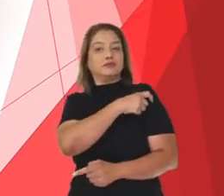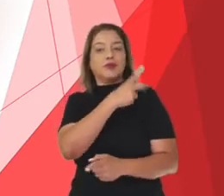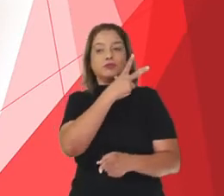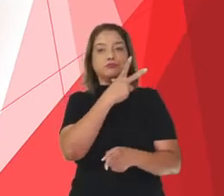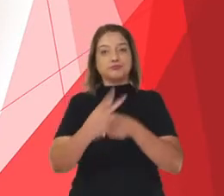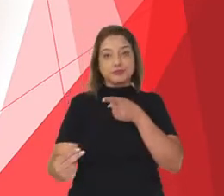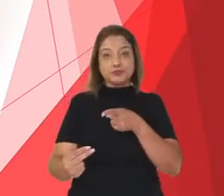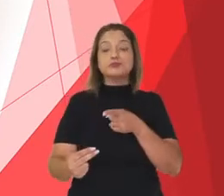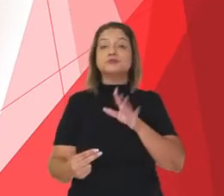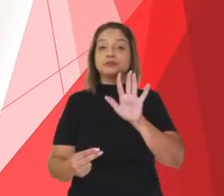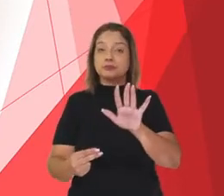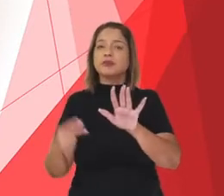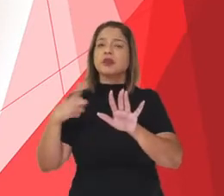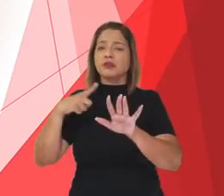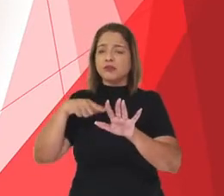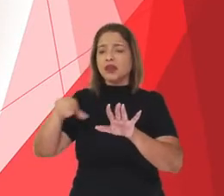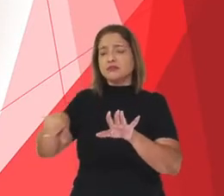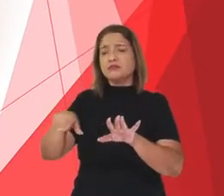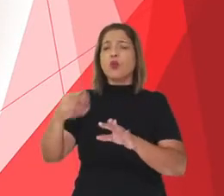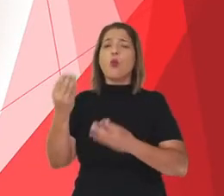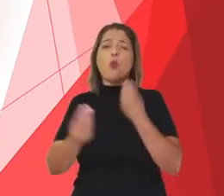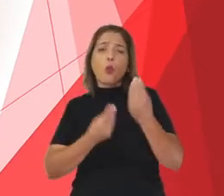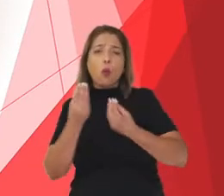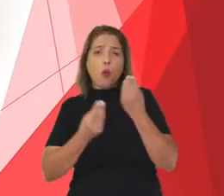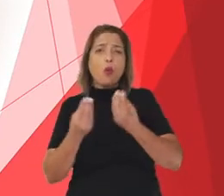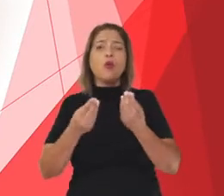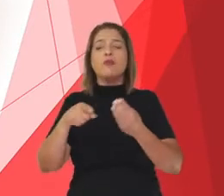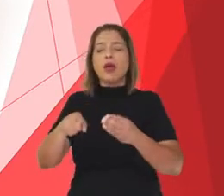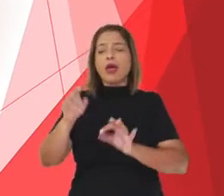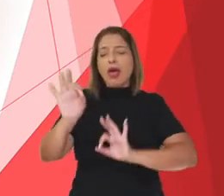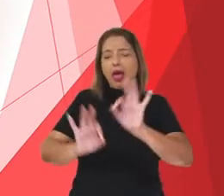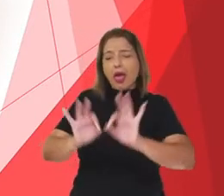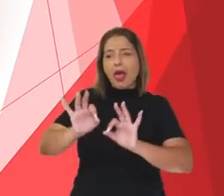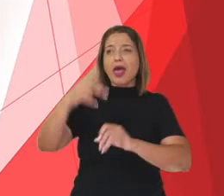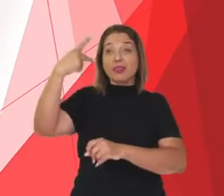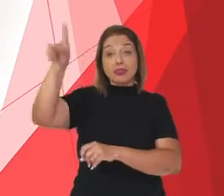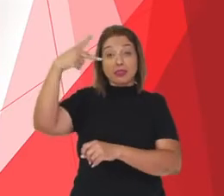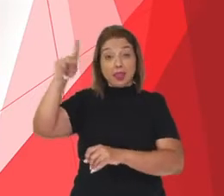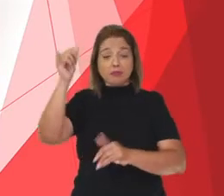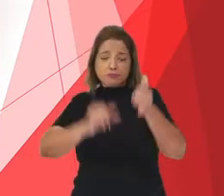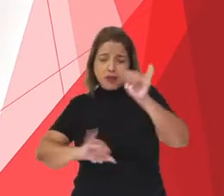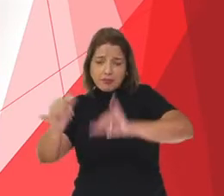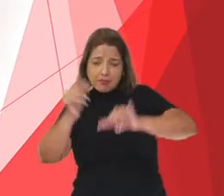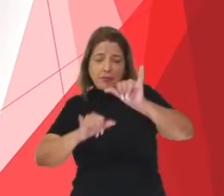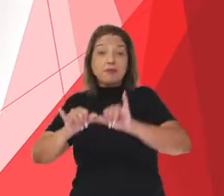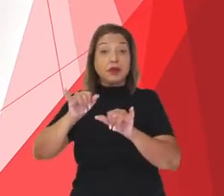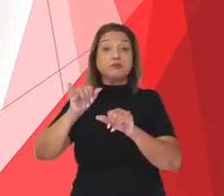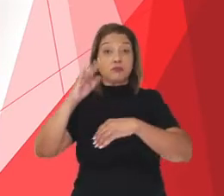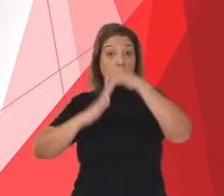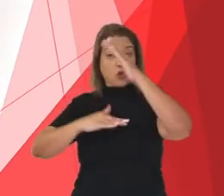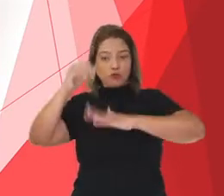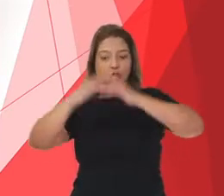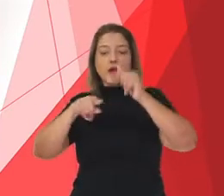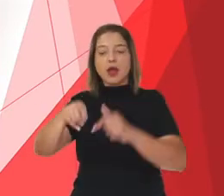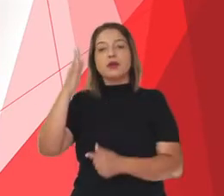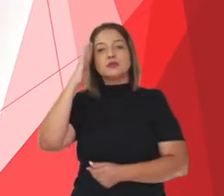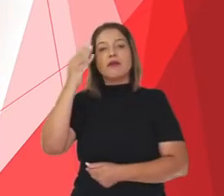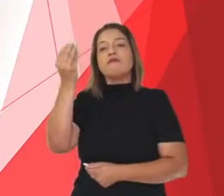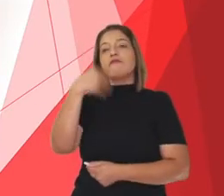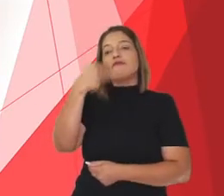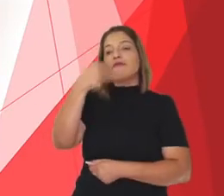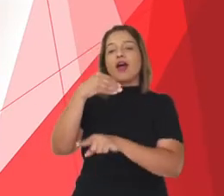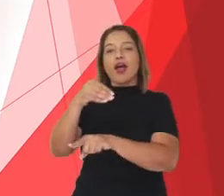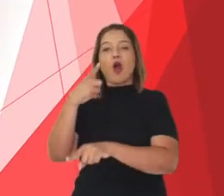Elas passam por alguns processos que os deixam bem fraquinhos e sem força, incapazes de nos fazer algum mal.